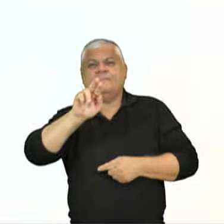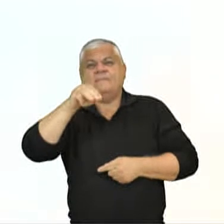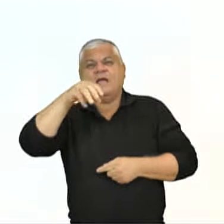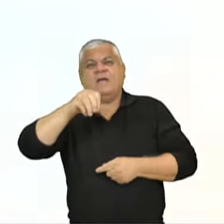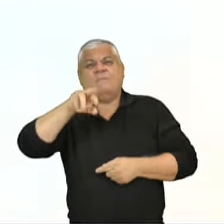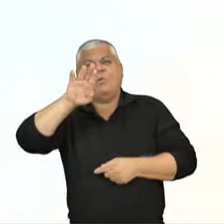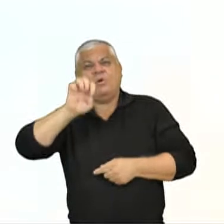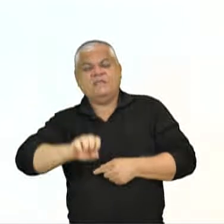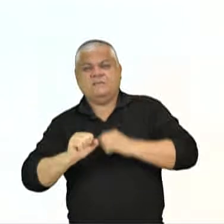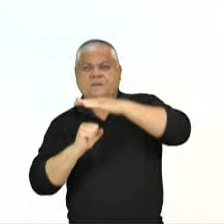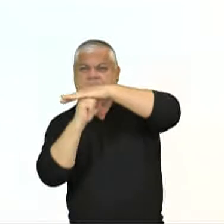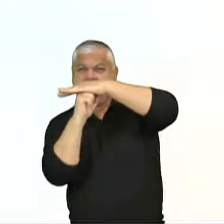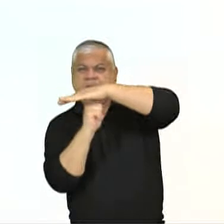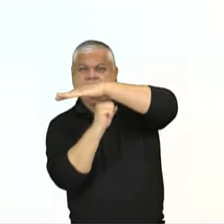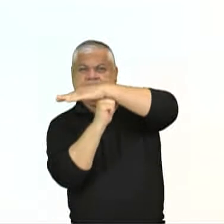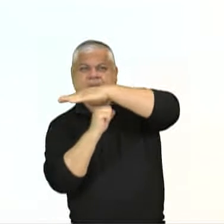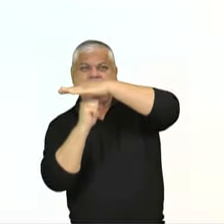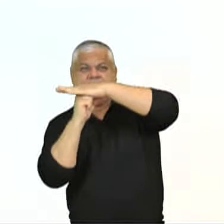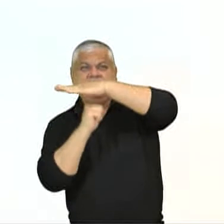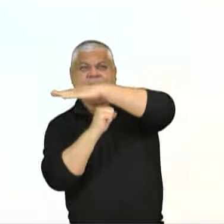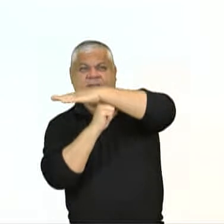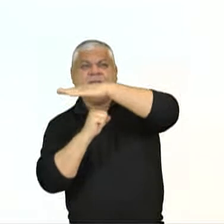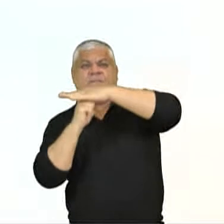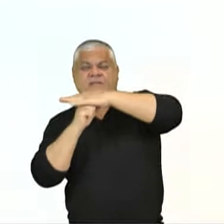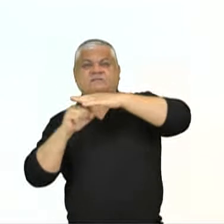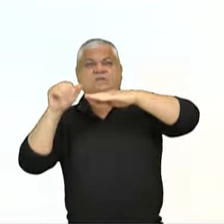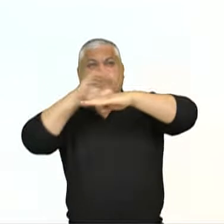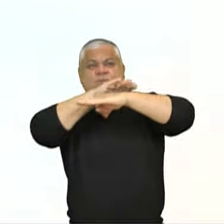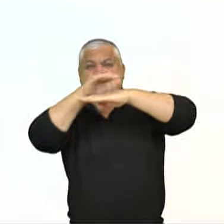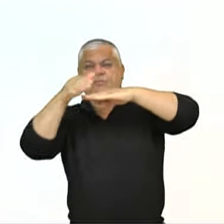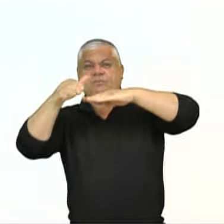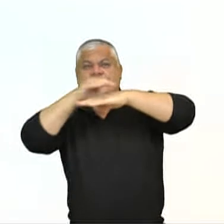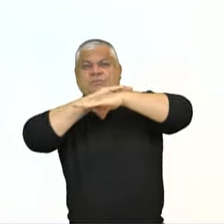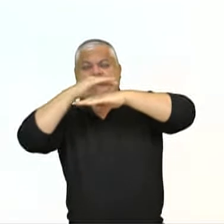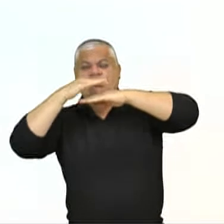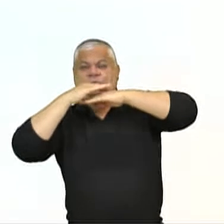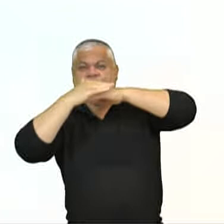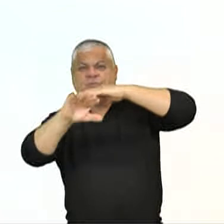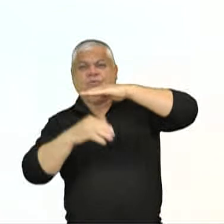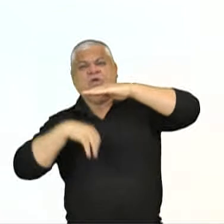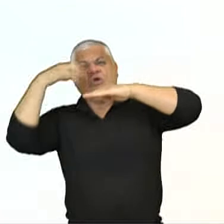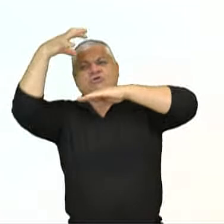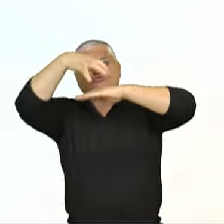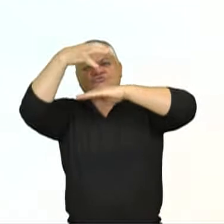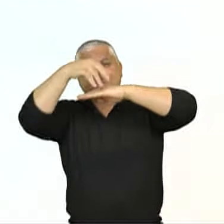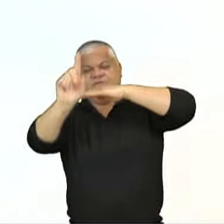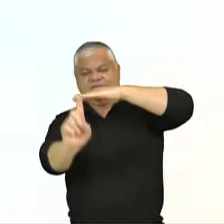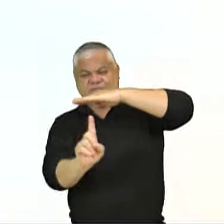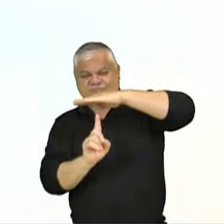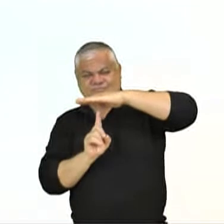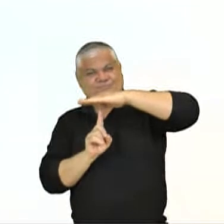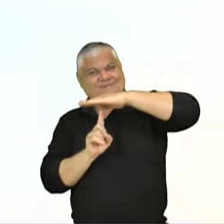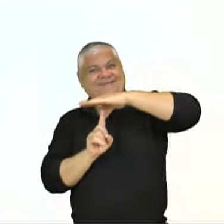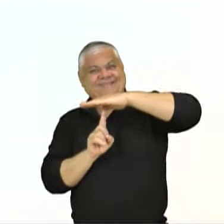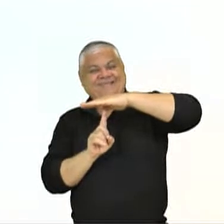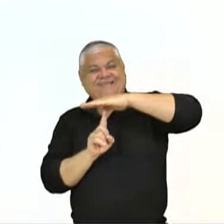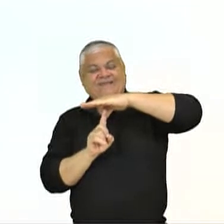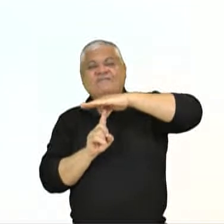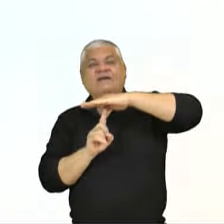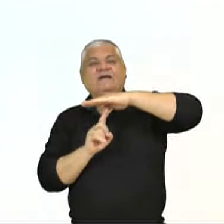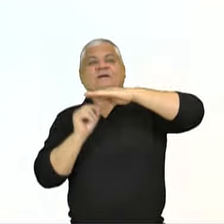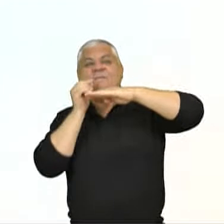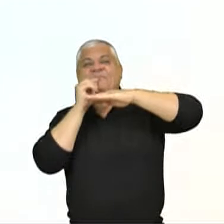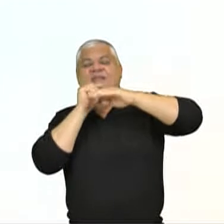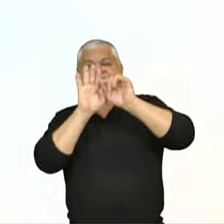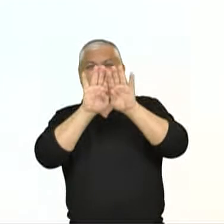ferros para sustentação. Tinha um velário, uma cobertura para chuva e sol, que nos estádios modernos, que existe até nos estádios modernos, como persianas, que